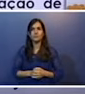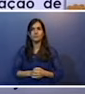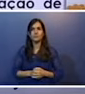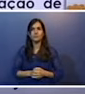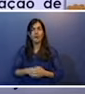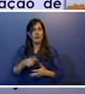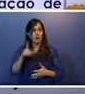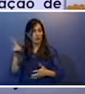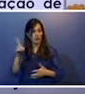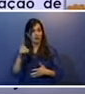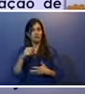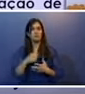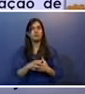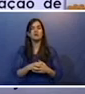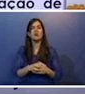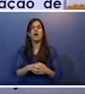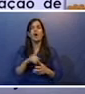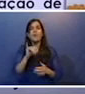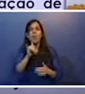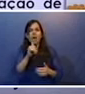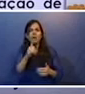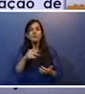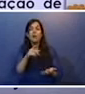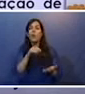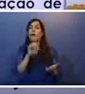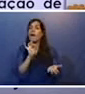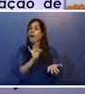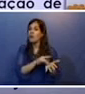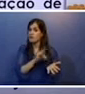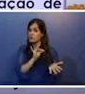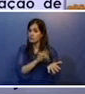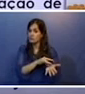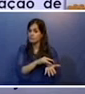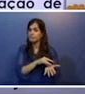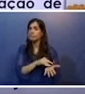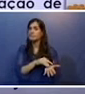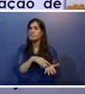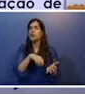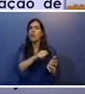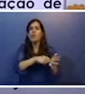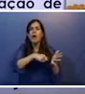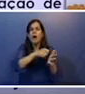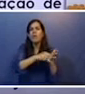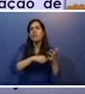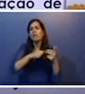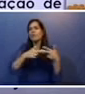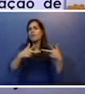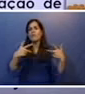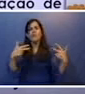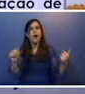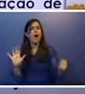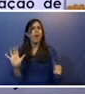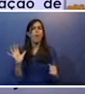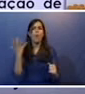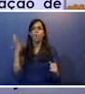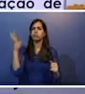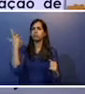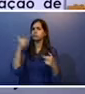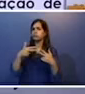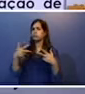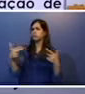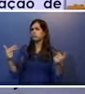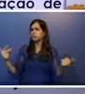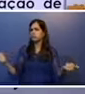Esse conto é um conto realista. O narrador apresenta uma série de acontecimentos, lembram? O foi acontecendo,